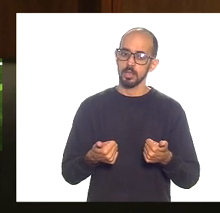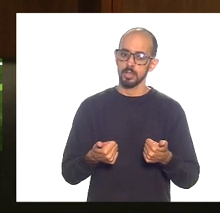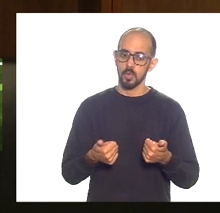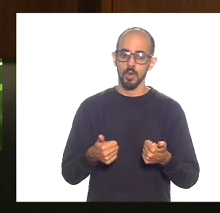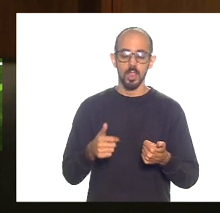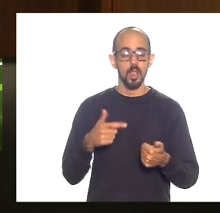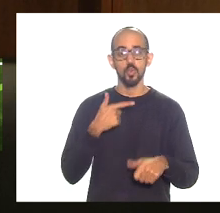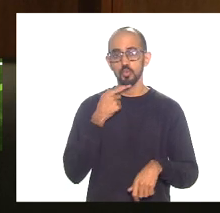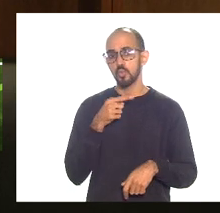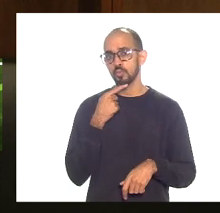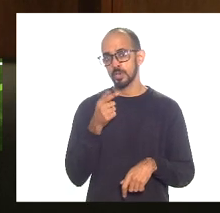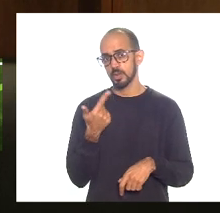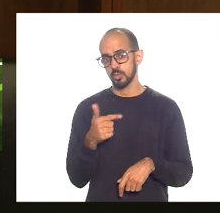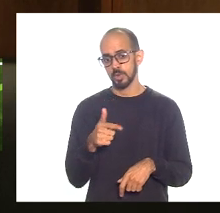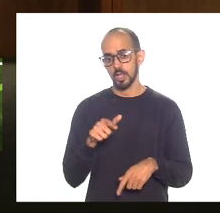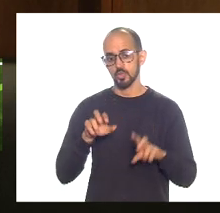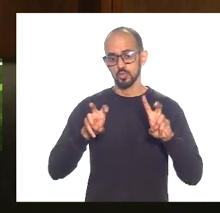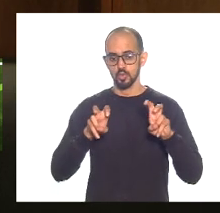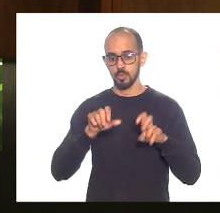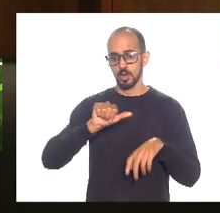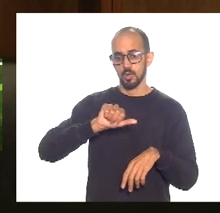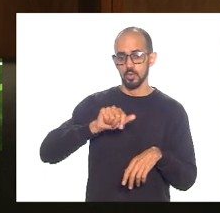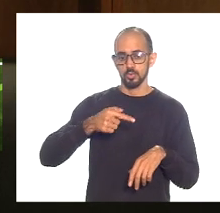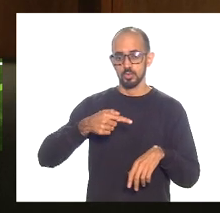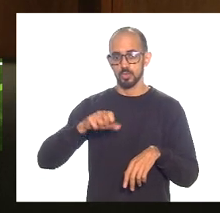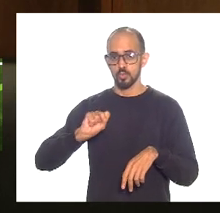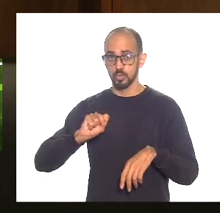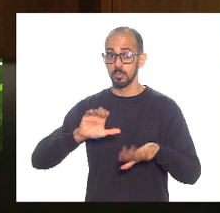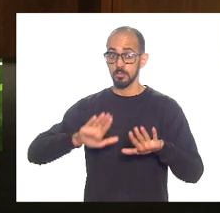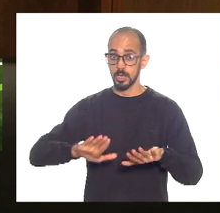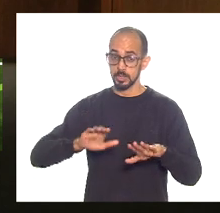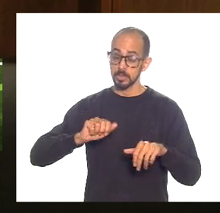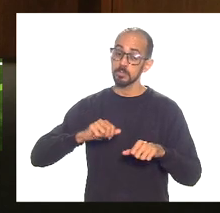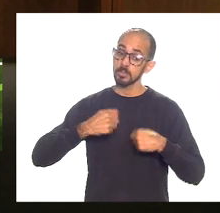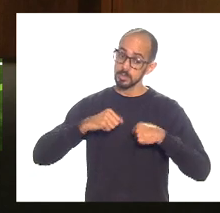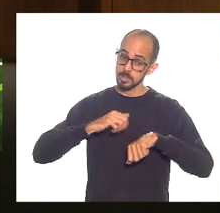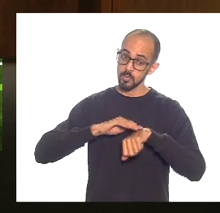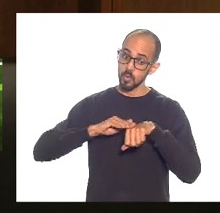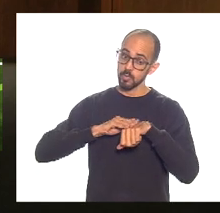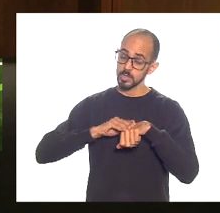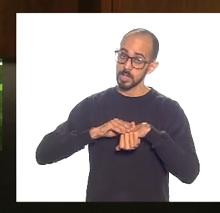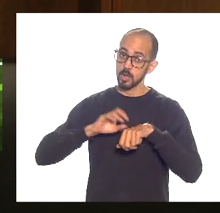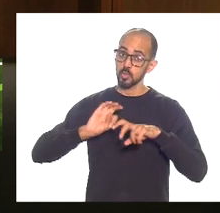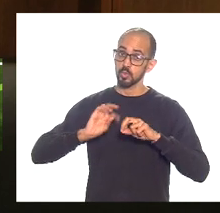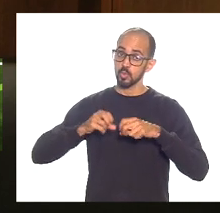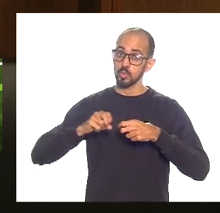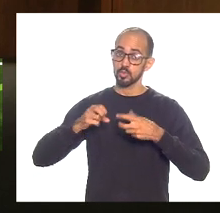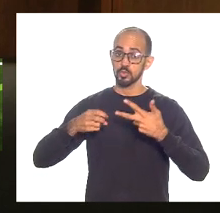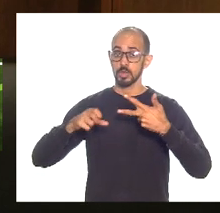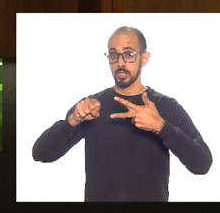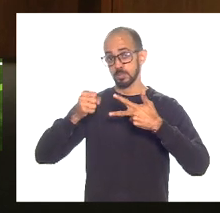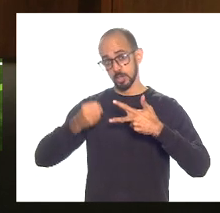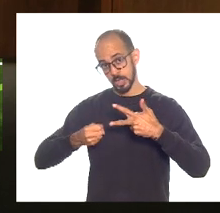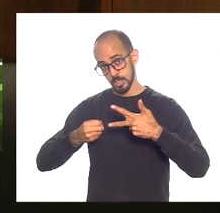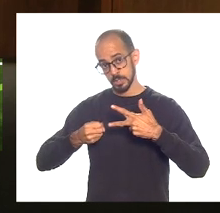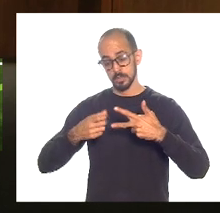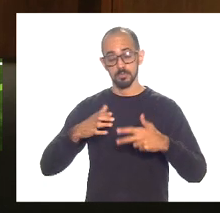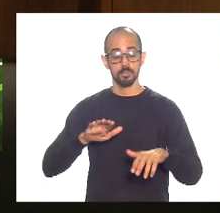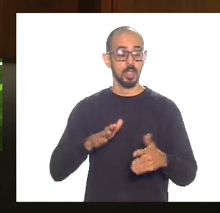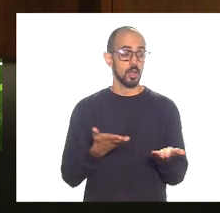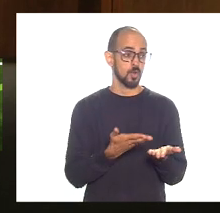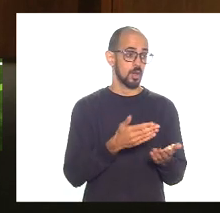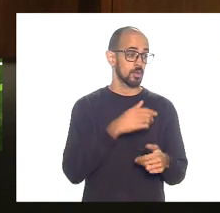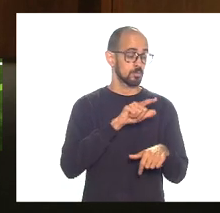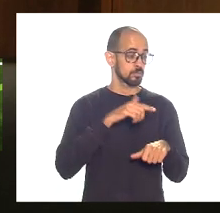ainda mais nesse prazo de 10 dias sem conversar com os poderes e com os entes com a palavra o deputado Luiz Paulo por